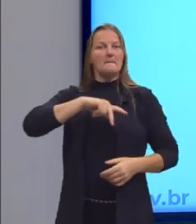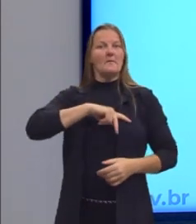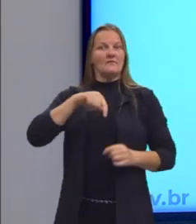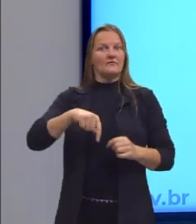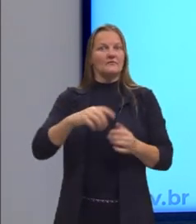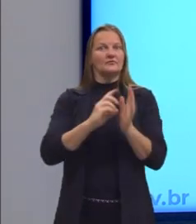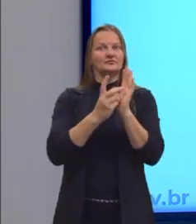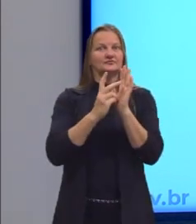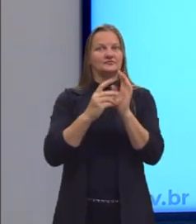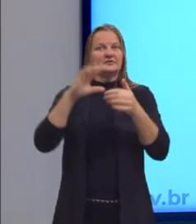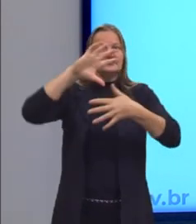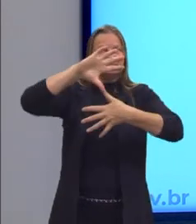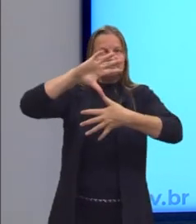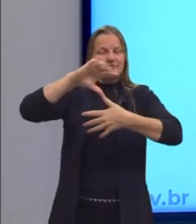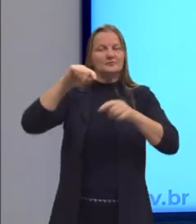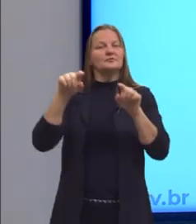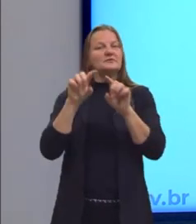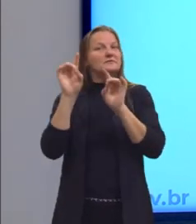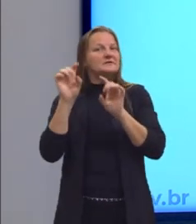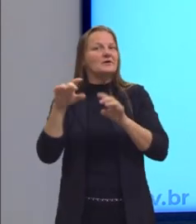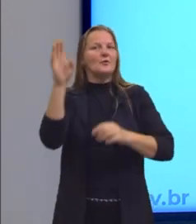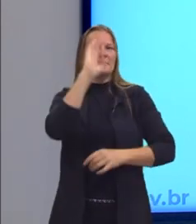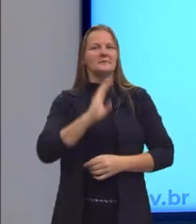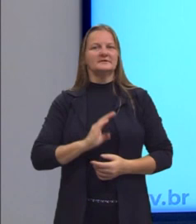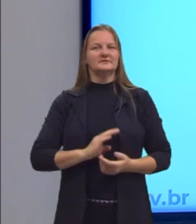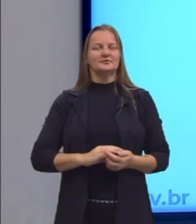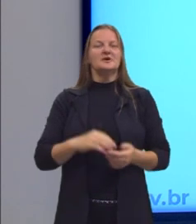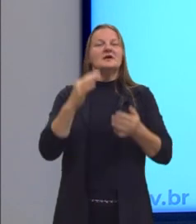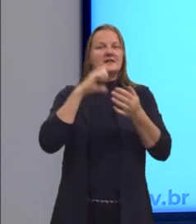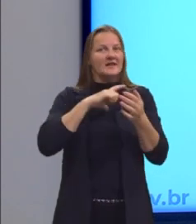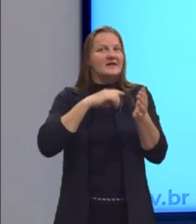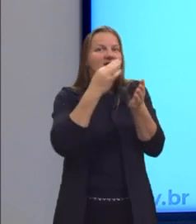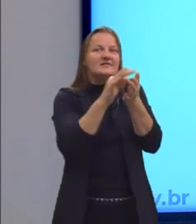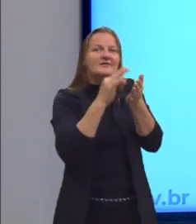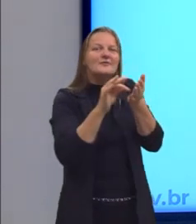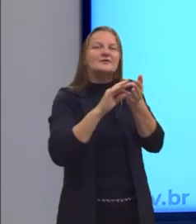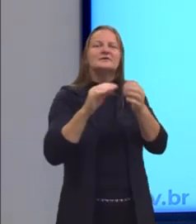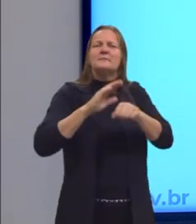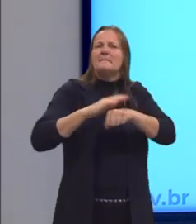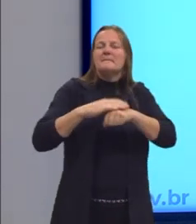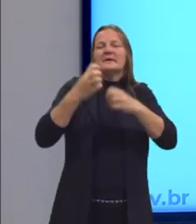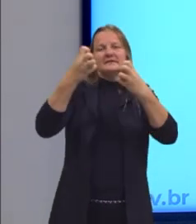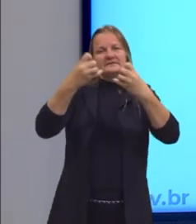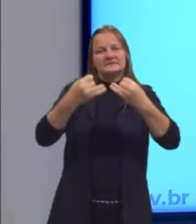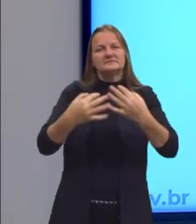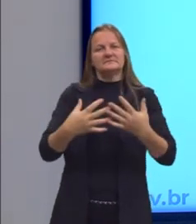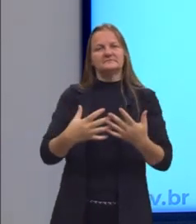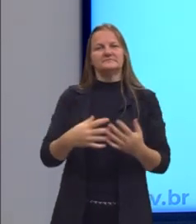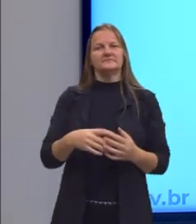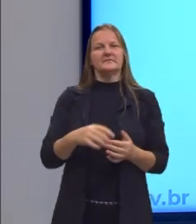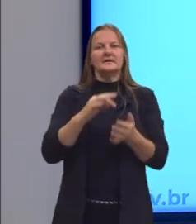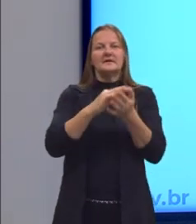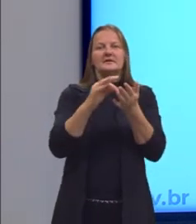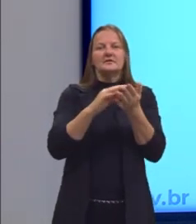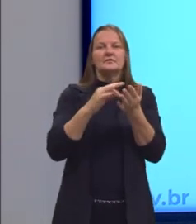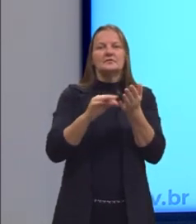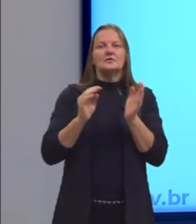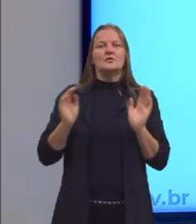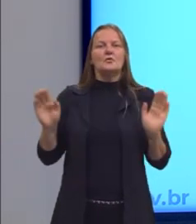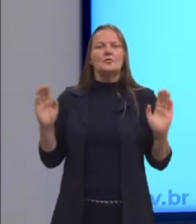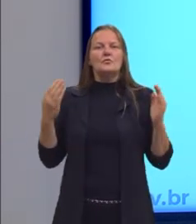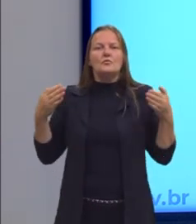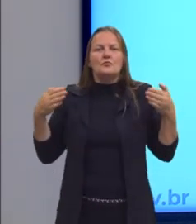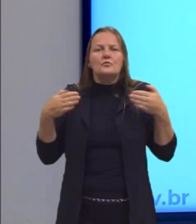na América e no Brasil. A gente tem algumas teorias principais. A mais aceita é a teoria do Estreito de